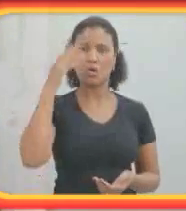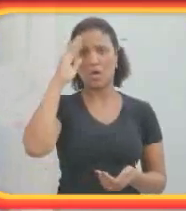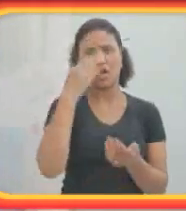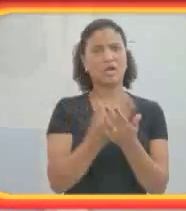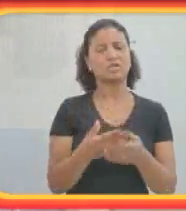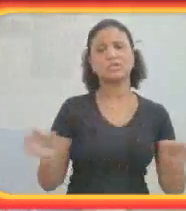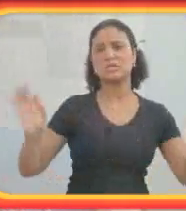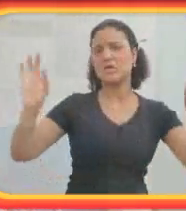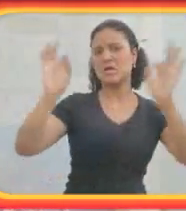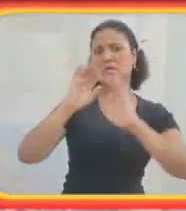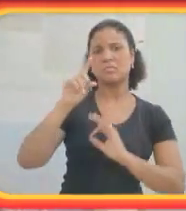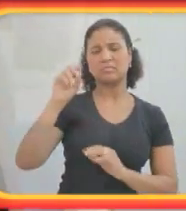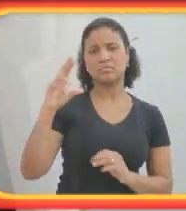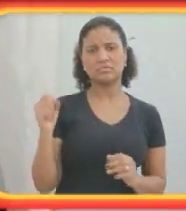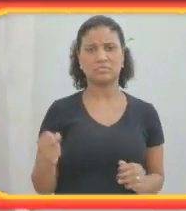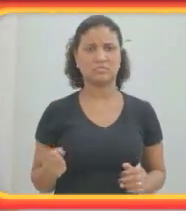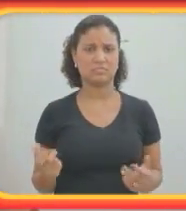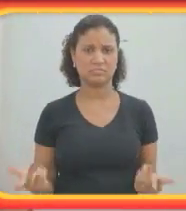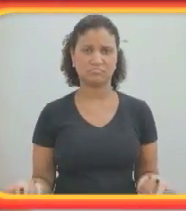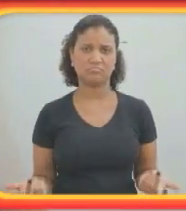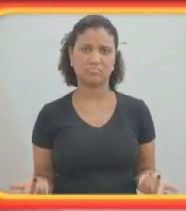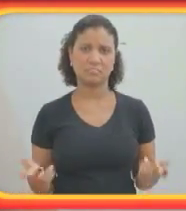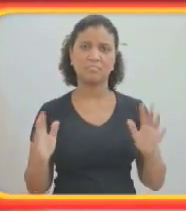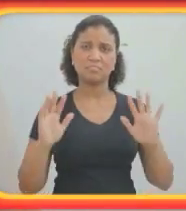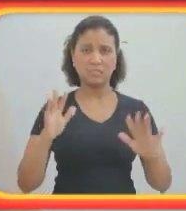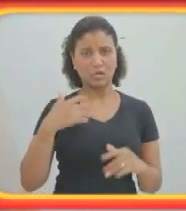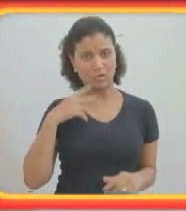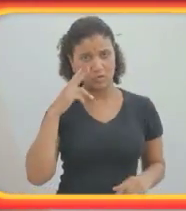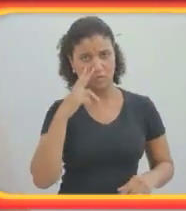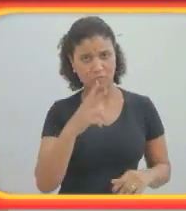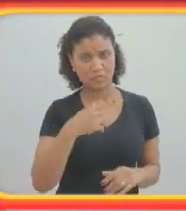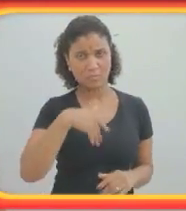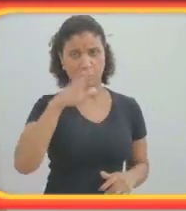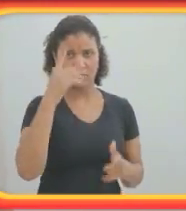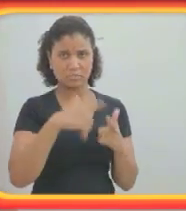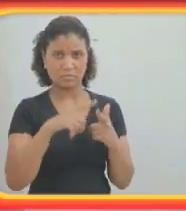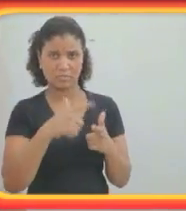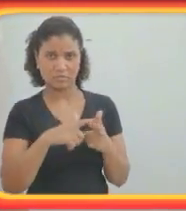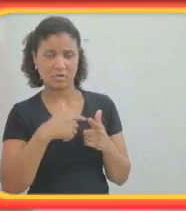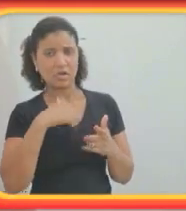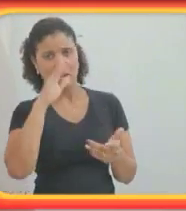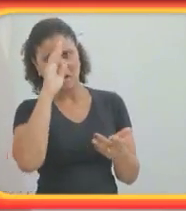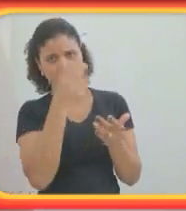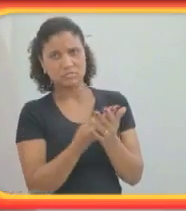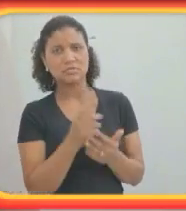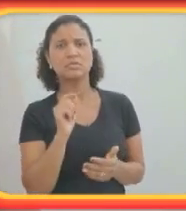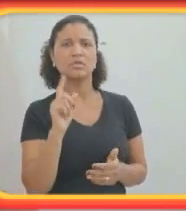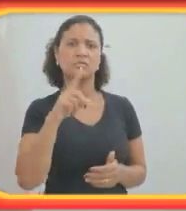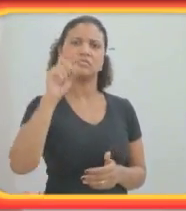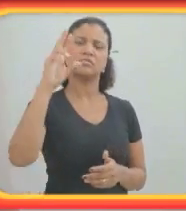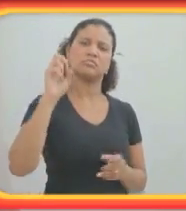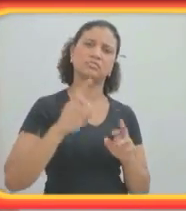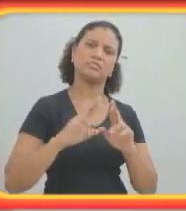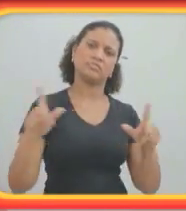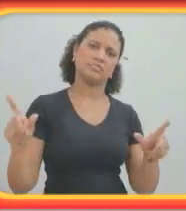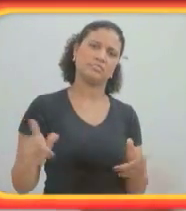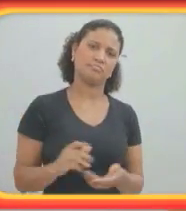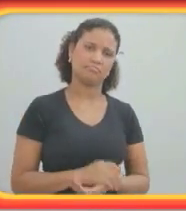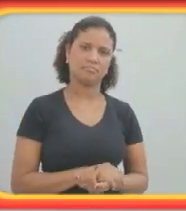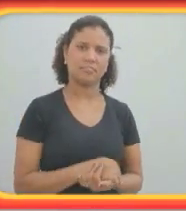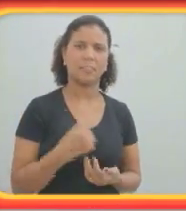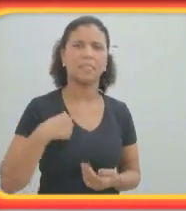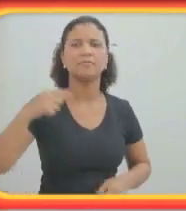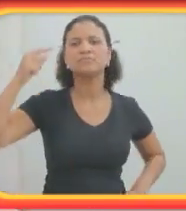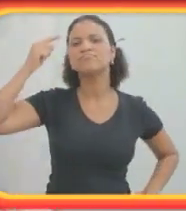não vejo mais problemas em acreditarmos num Deus diferente. Eu ficava pensando o que isso significava. Você está me ligando porque quer me